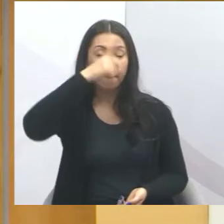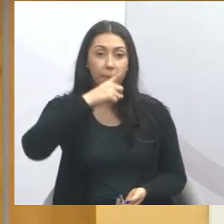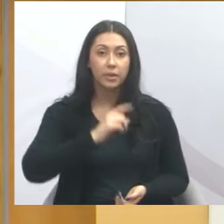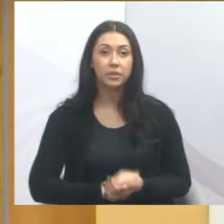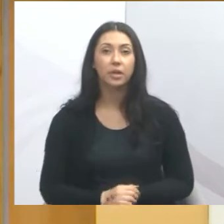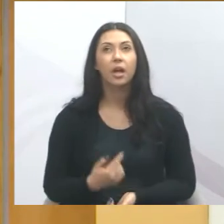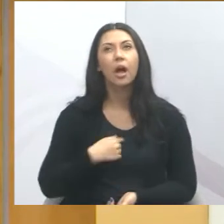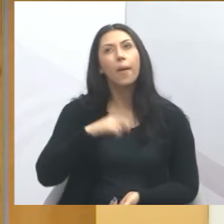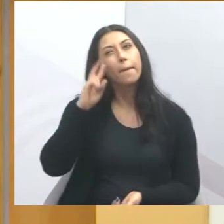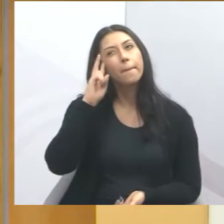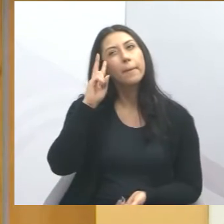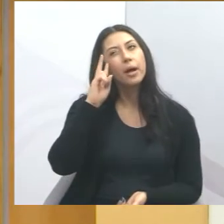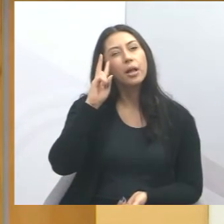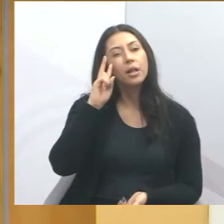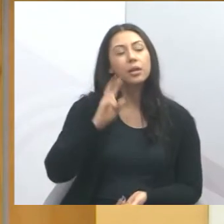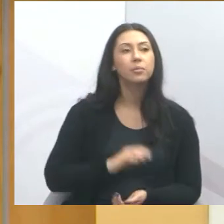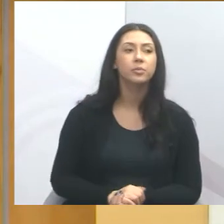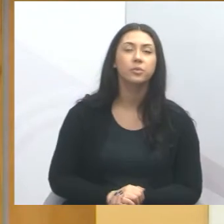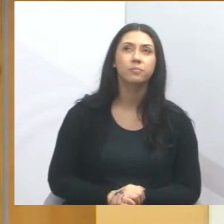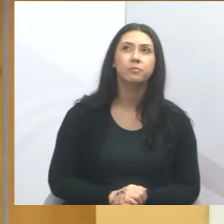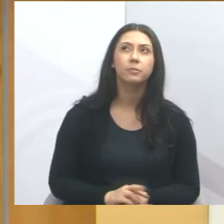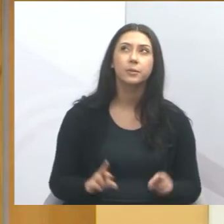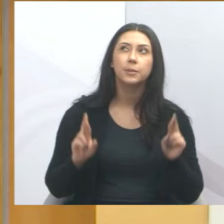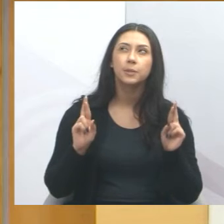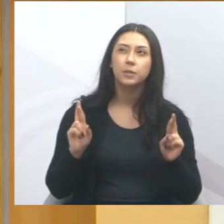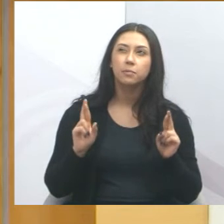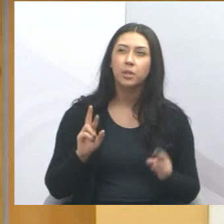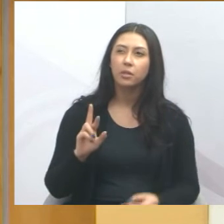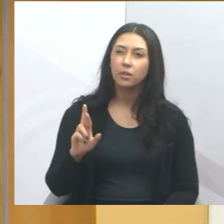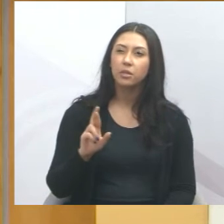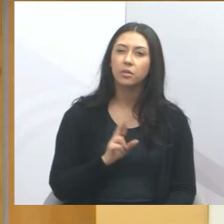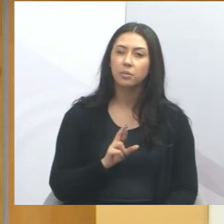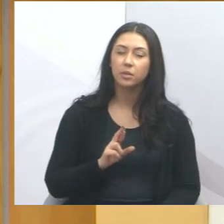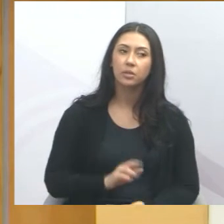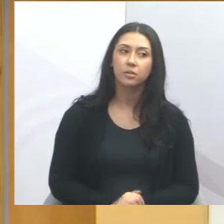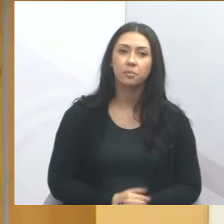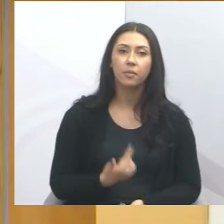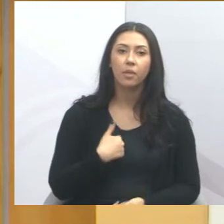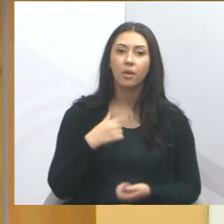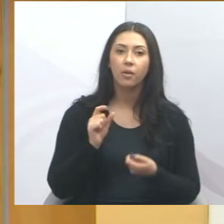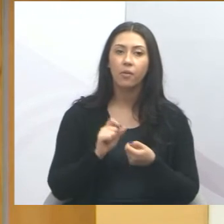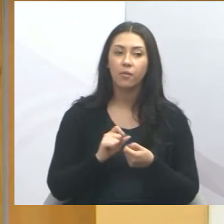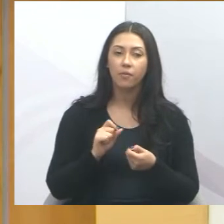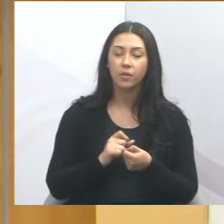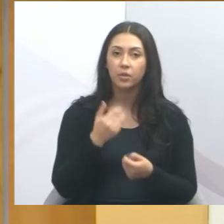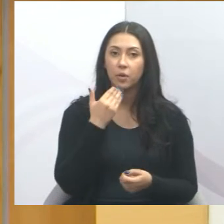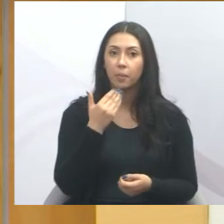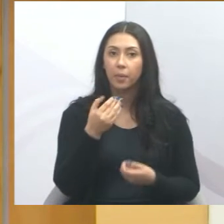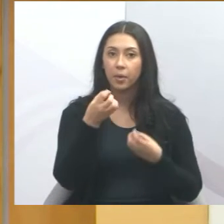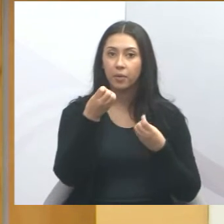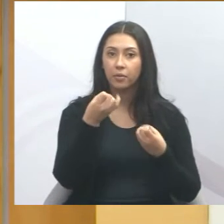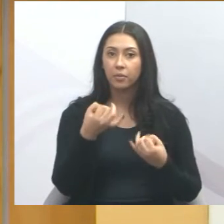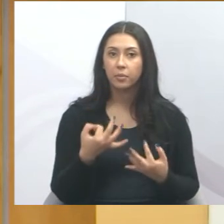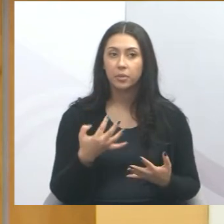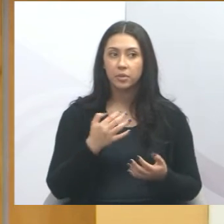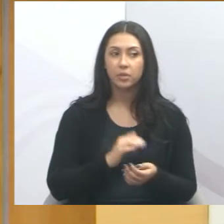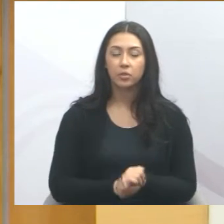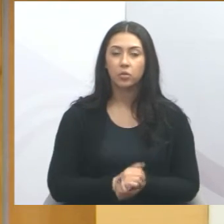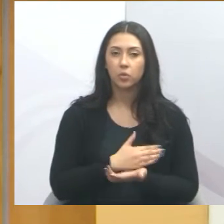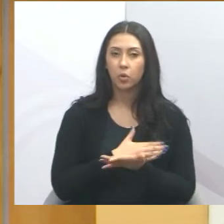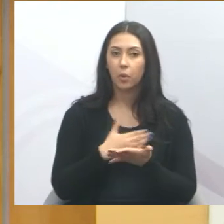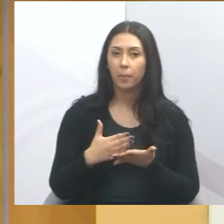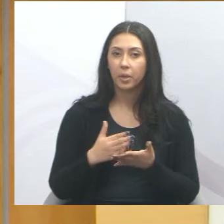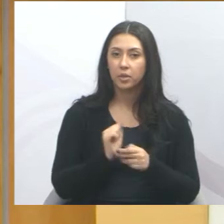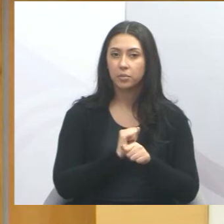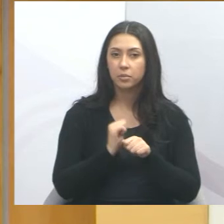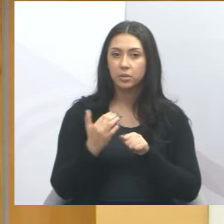aí eu me lembro bem, e espero que venha essa resposta, eu fiz um pedido de informação logo no início